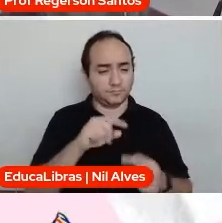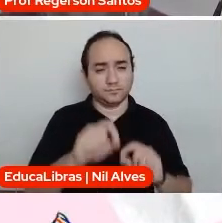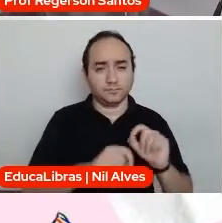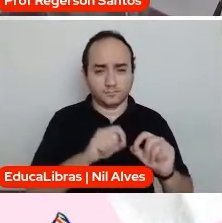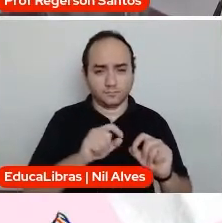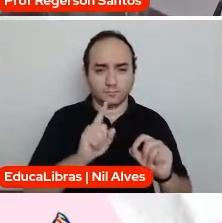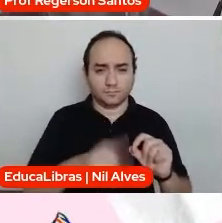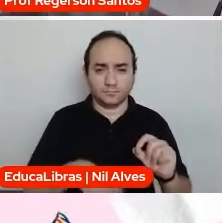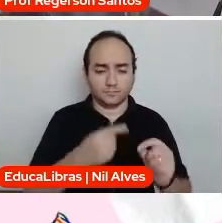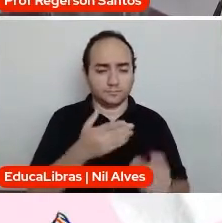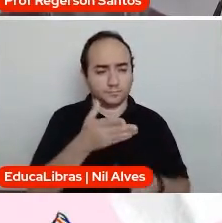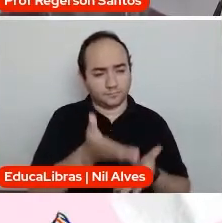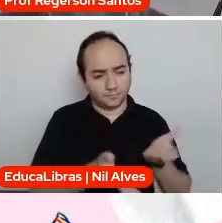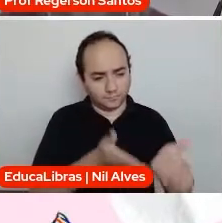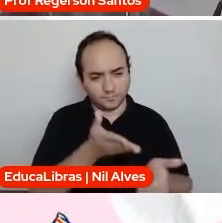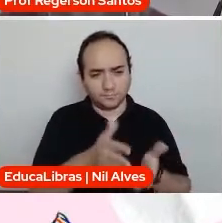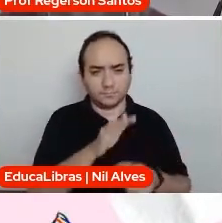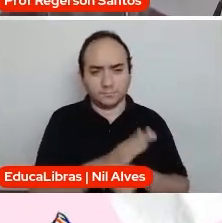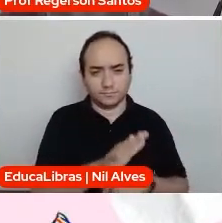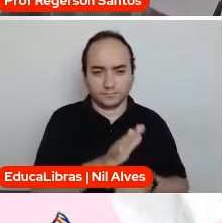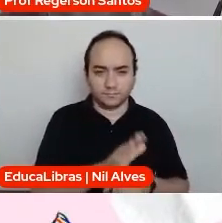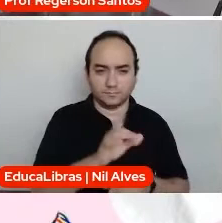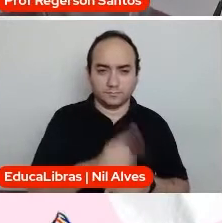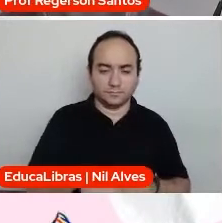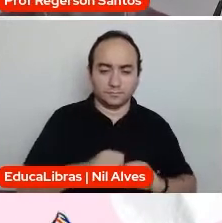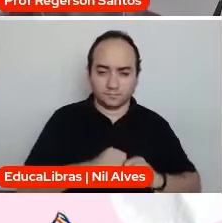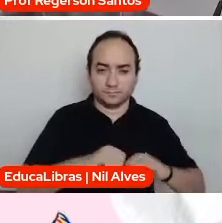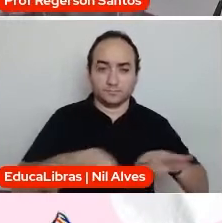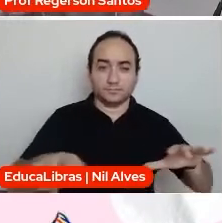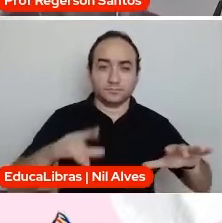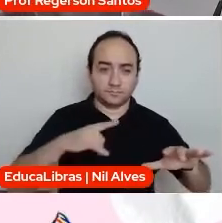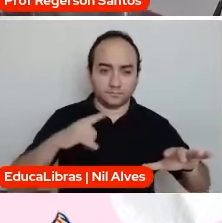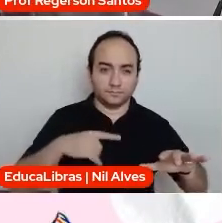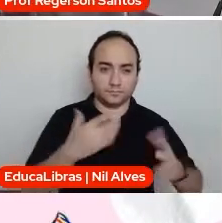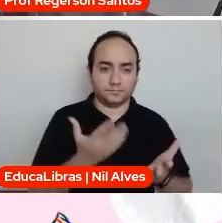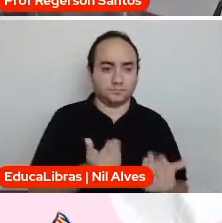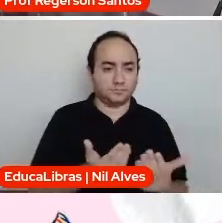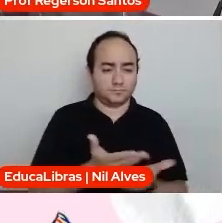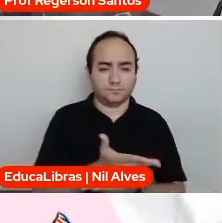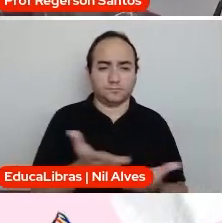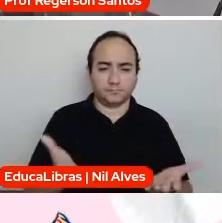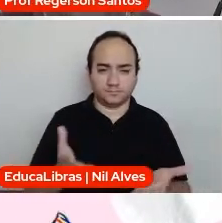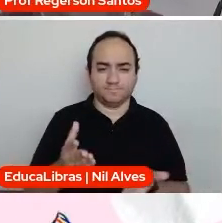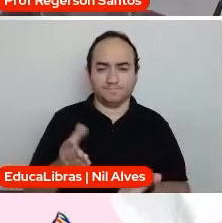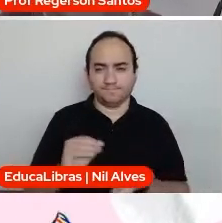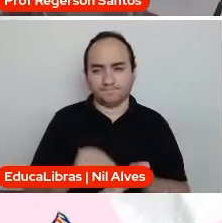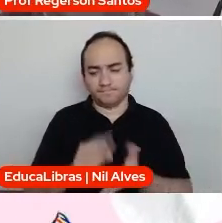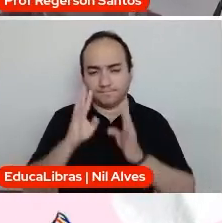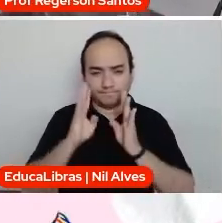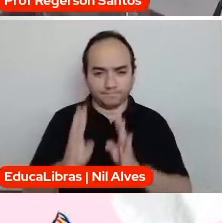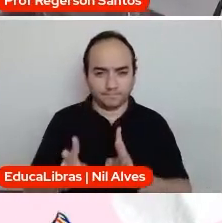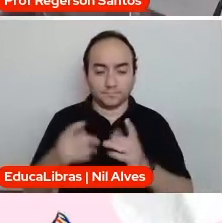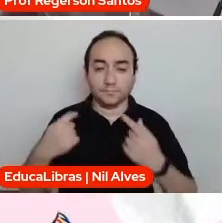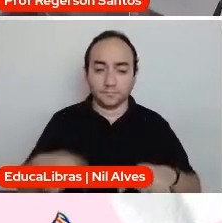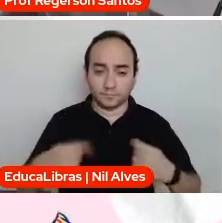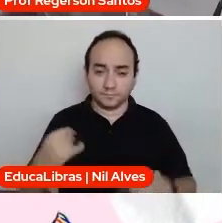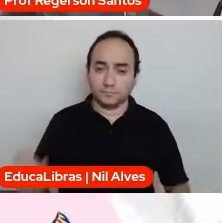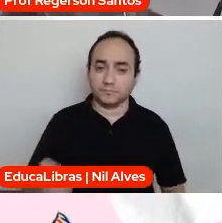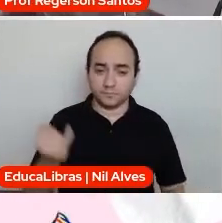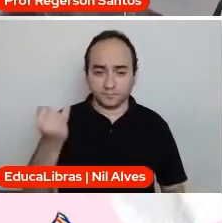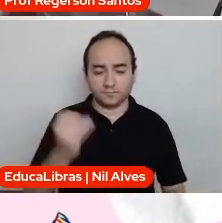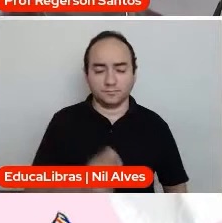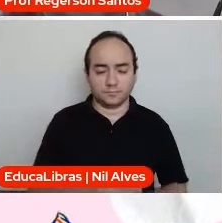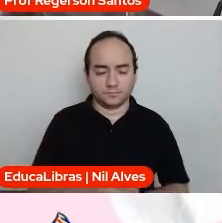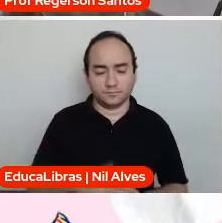debate e a ampliação da democracia pra esses jovens que são tão carentes aí, né? Fundamentalmente, por trabalhar numa